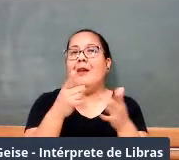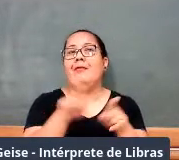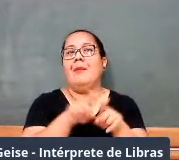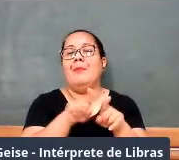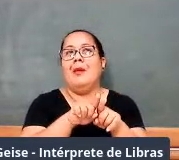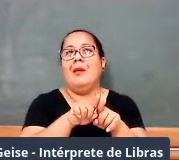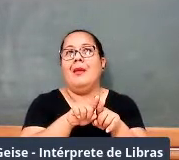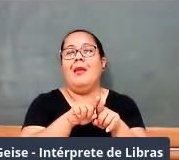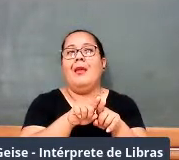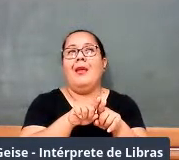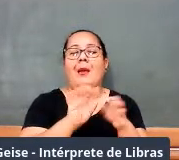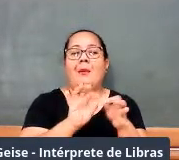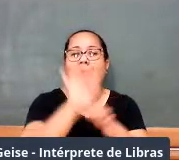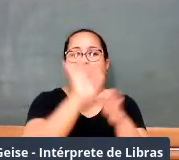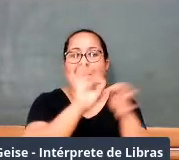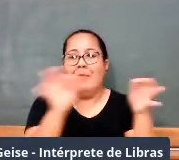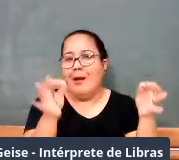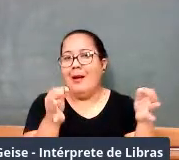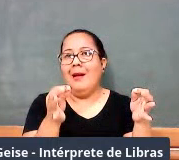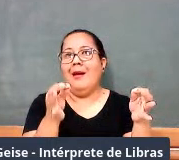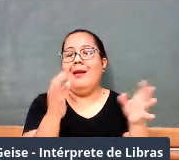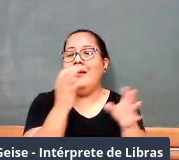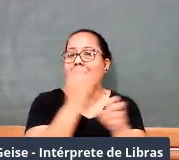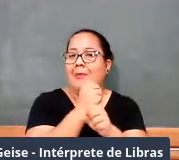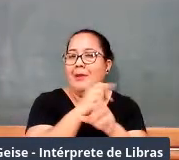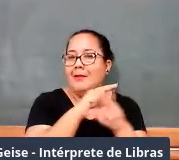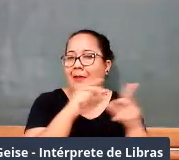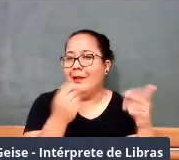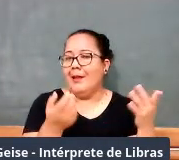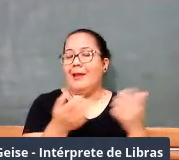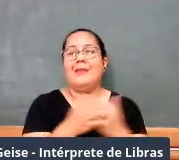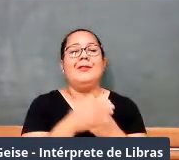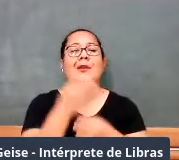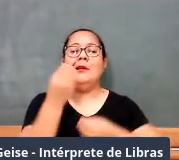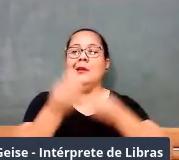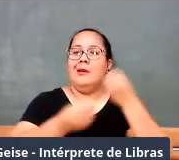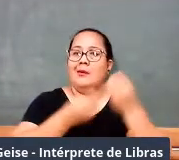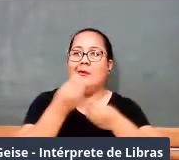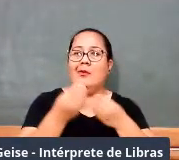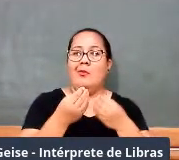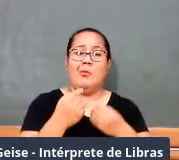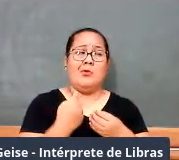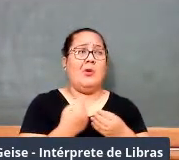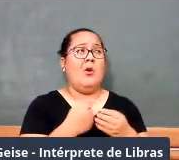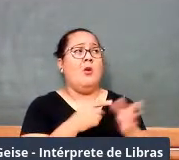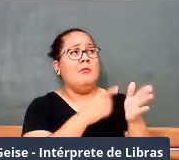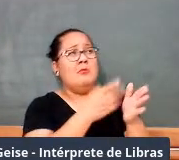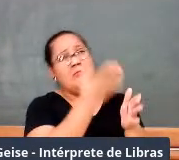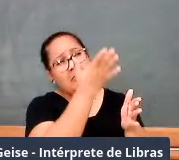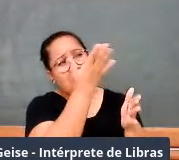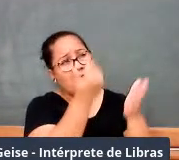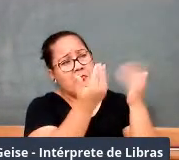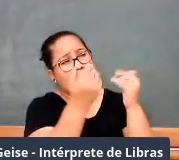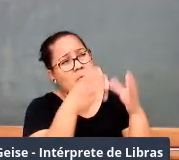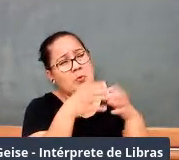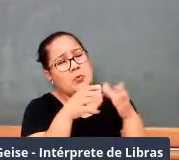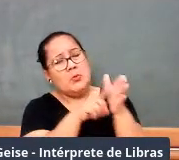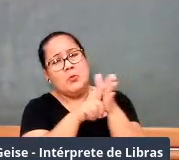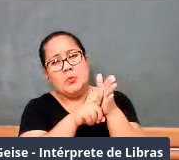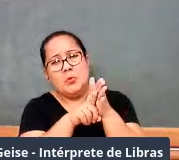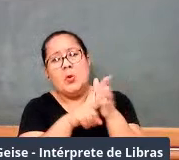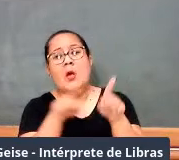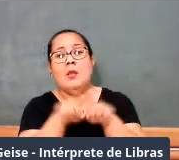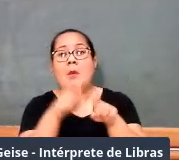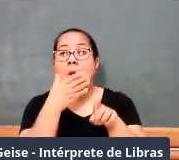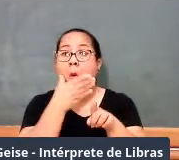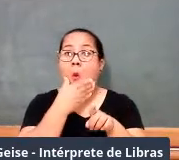uma que a gente escreveu, organizou junto com outros pesquisadores, que fala, então, da trajetória do Euclides Roxo, do